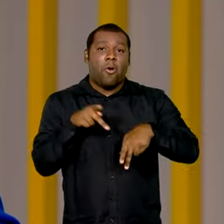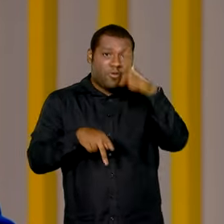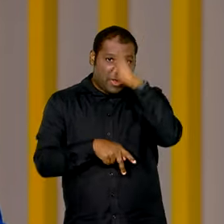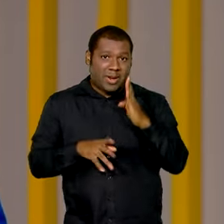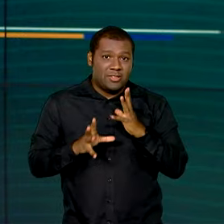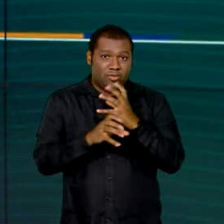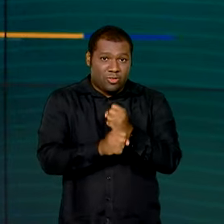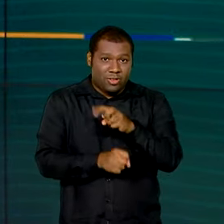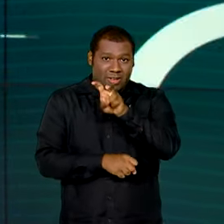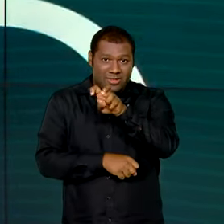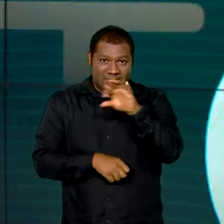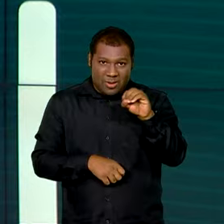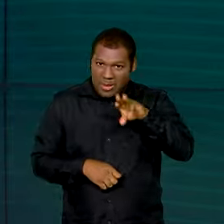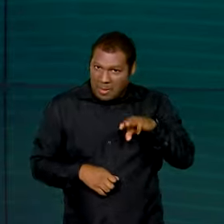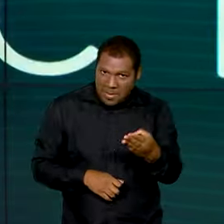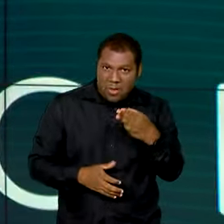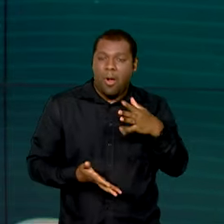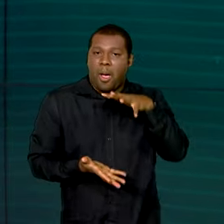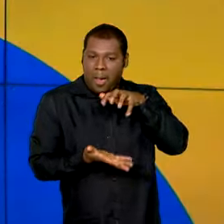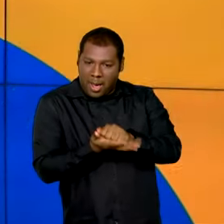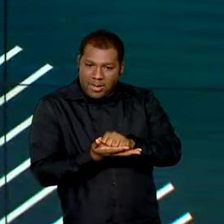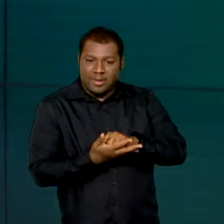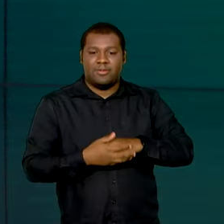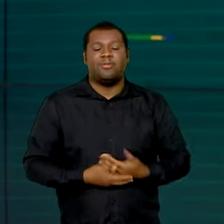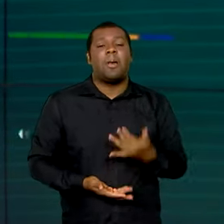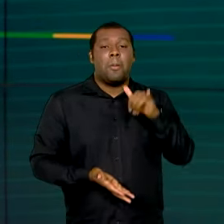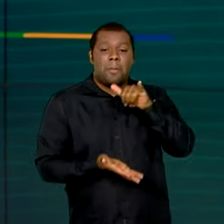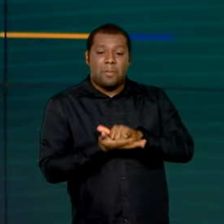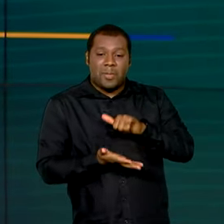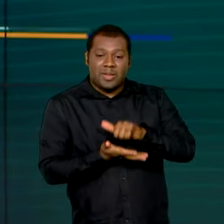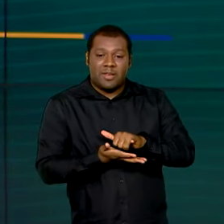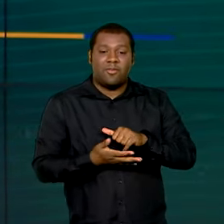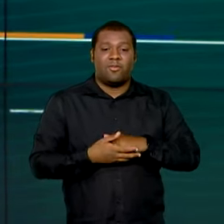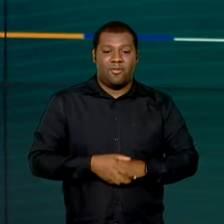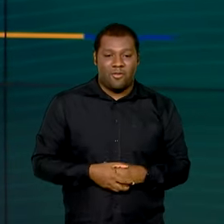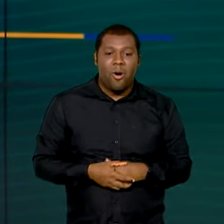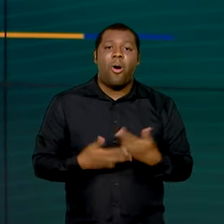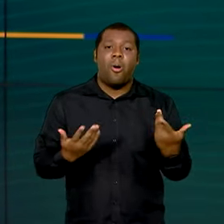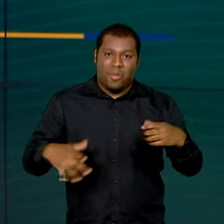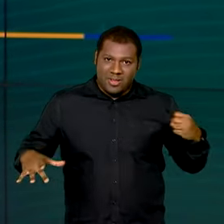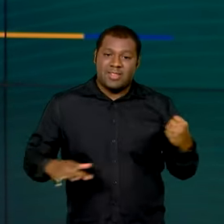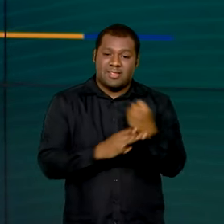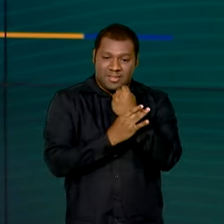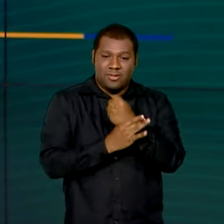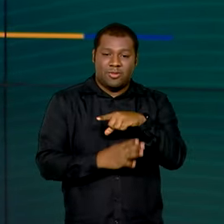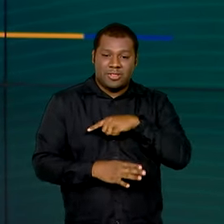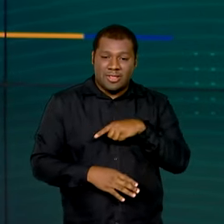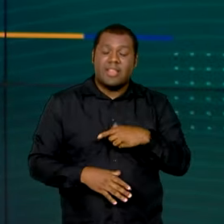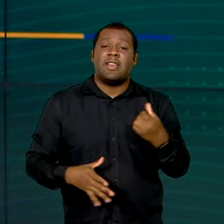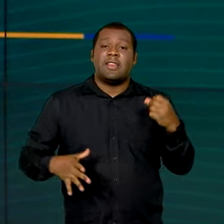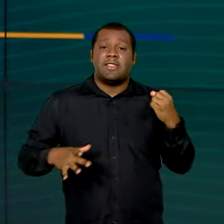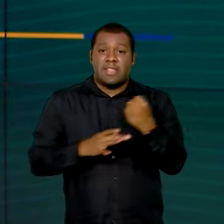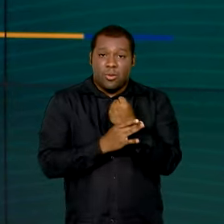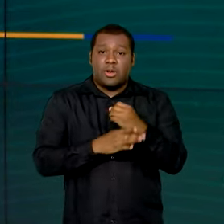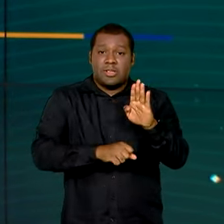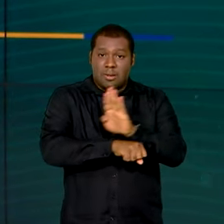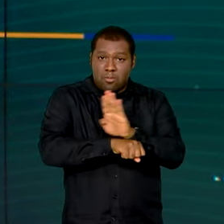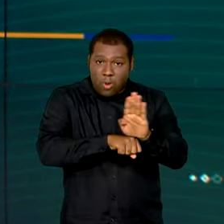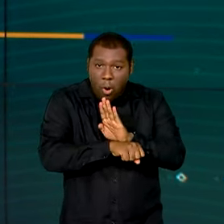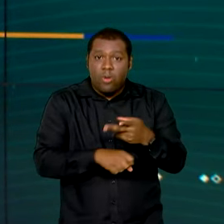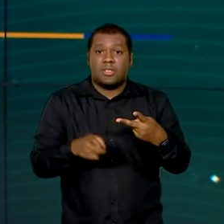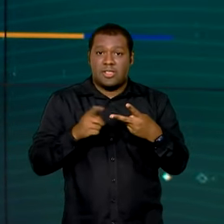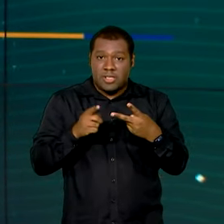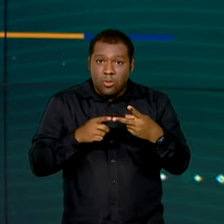cadastrados. A plataforma oferece níveis de identificação e segurança, bronze, prata e ouro.